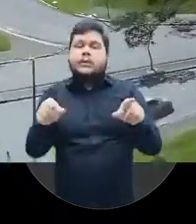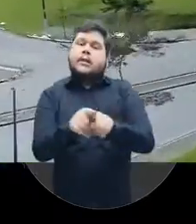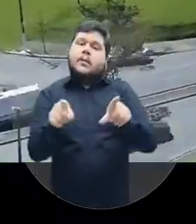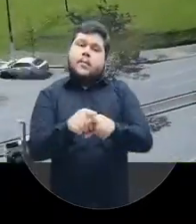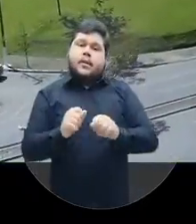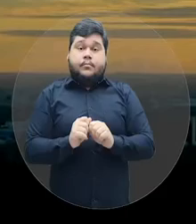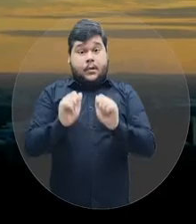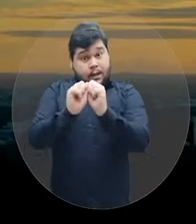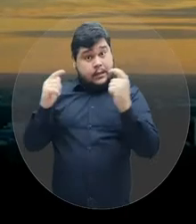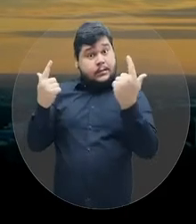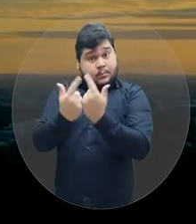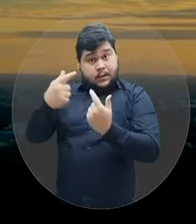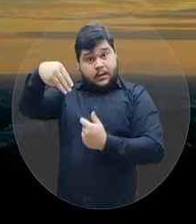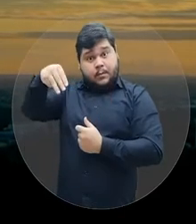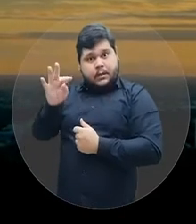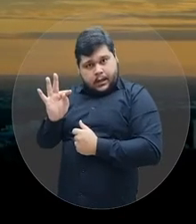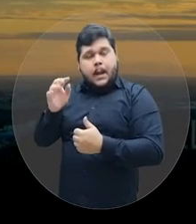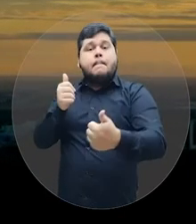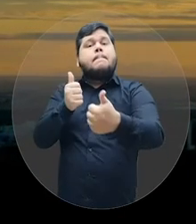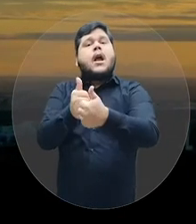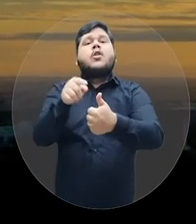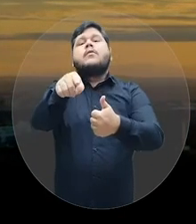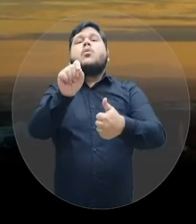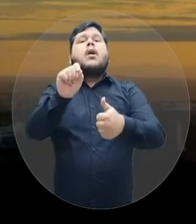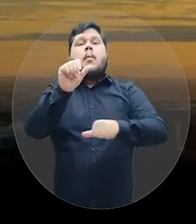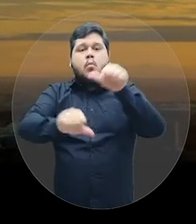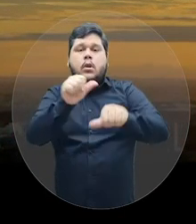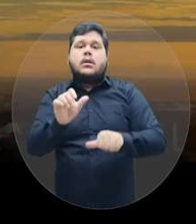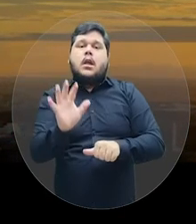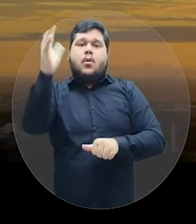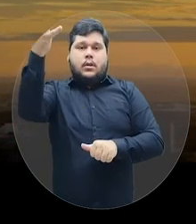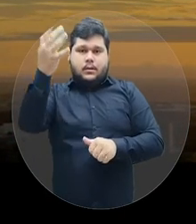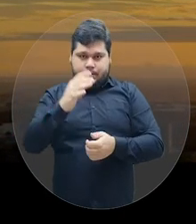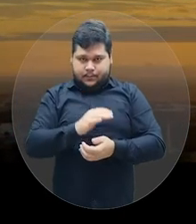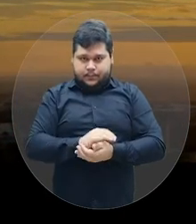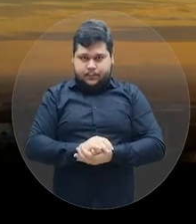e as mudanças também. A Assembleia Legislativa de Mato Grosso. Perto de você para a mudança acontecer. Grosso.